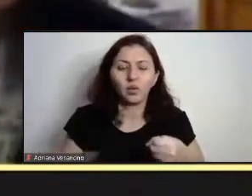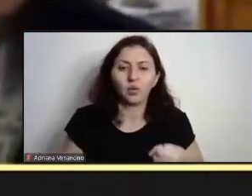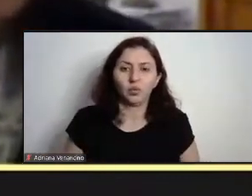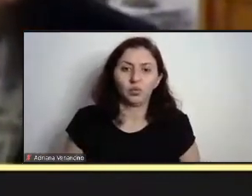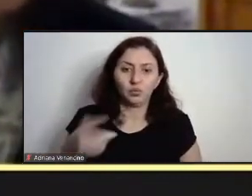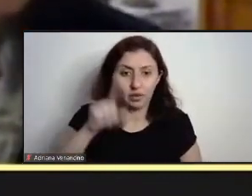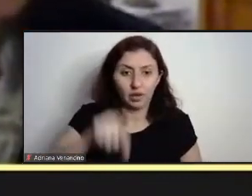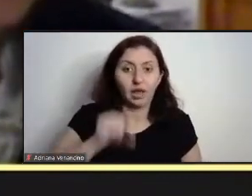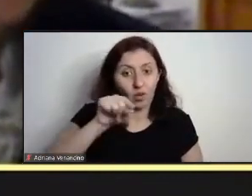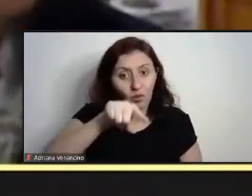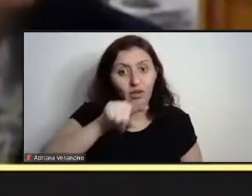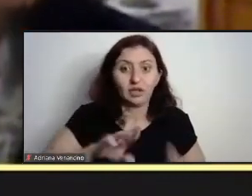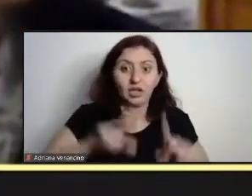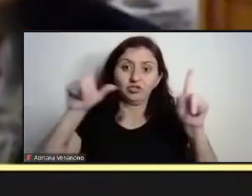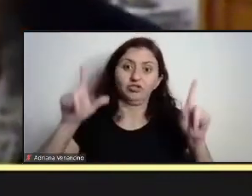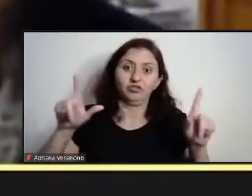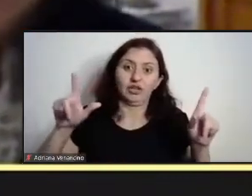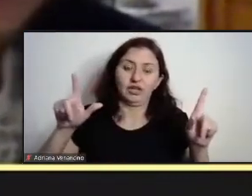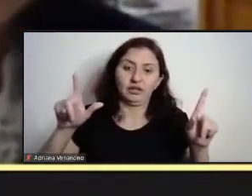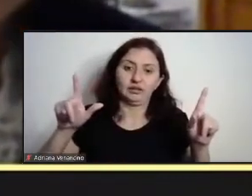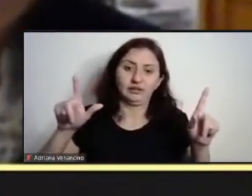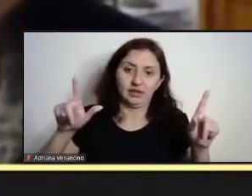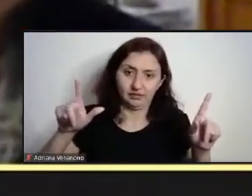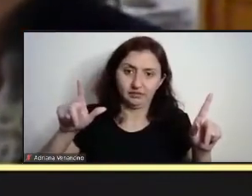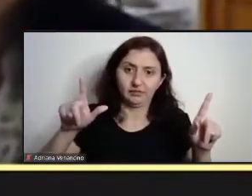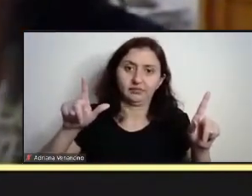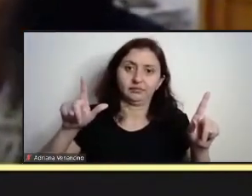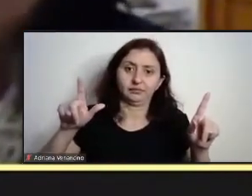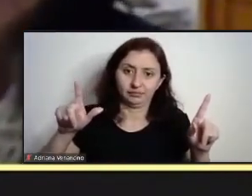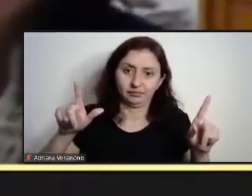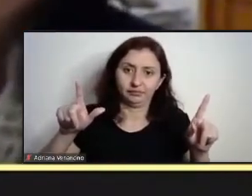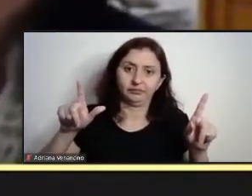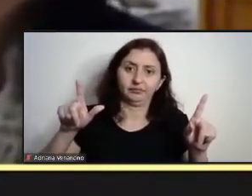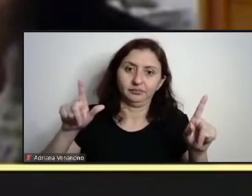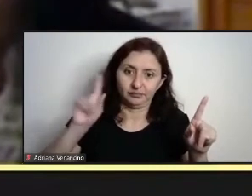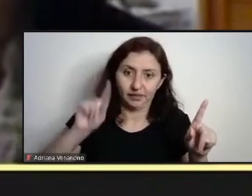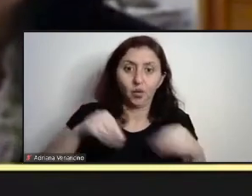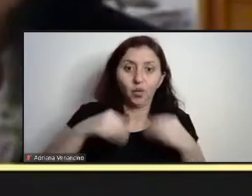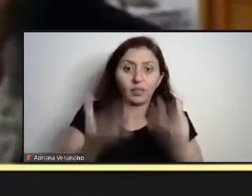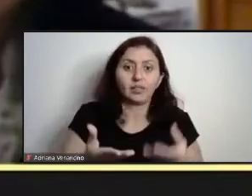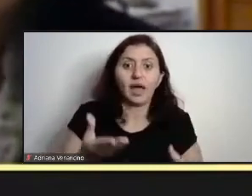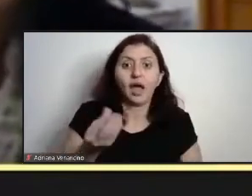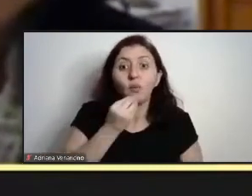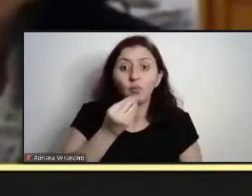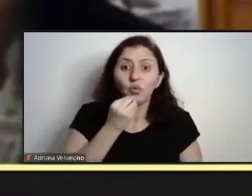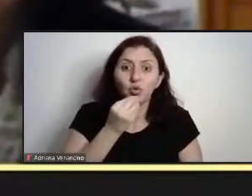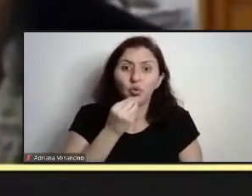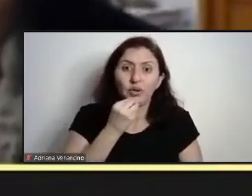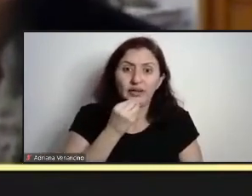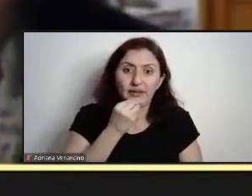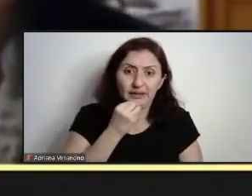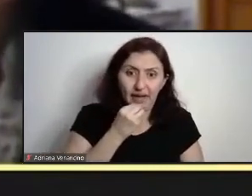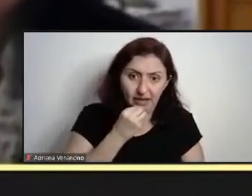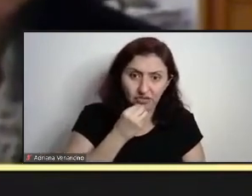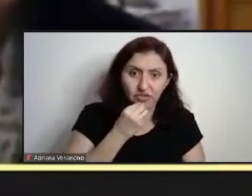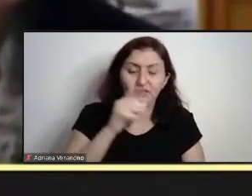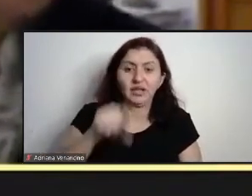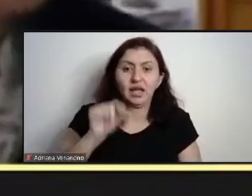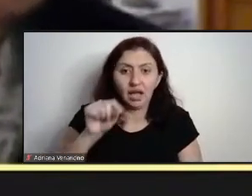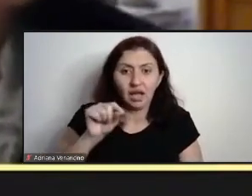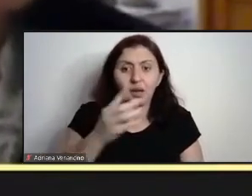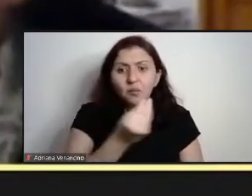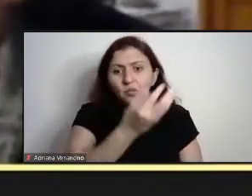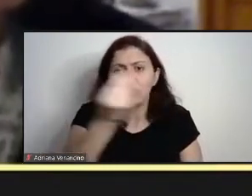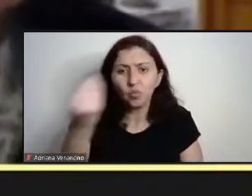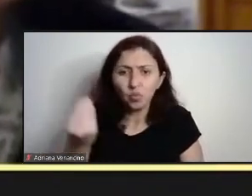experiência nos está abrindo muitas, muitas oportunidades, mas também, muitas questões com as quais